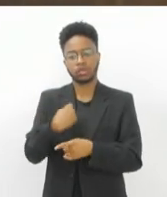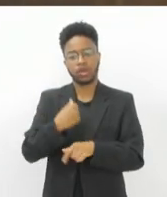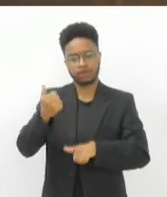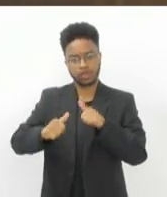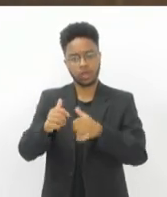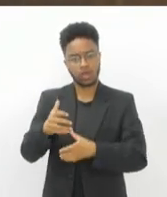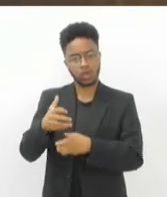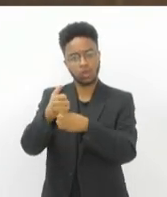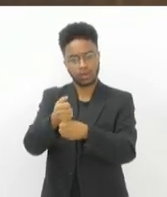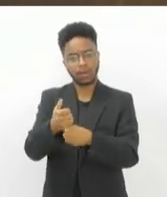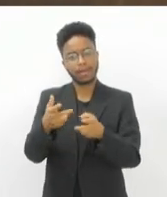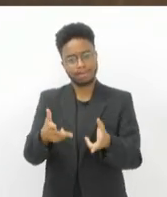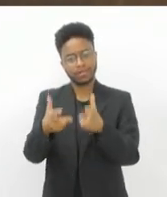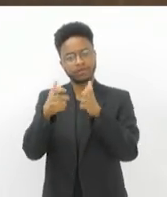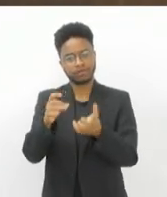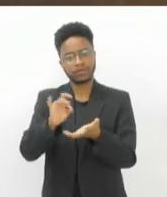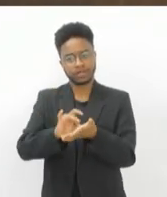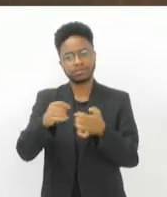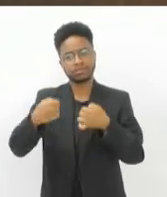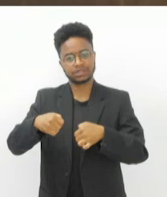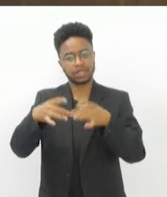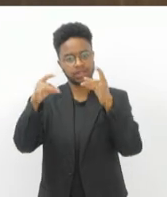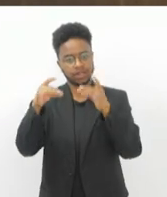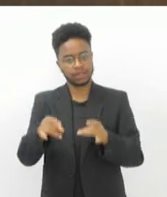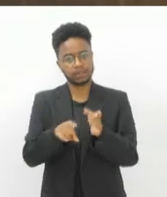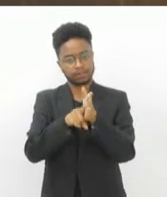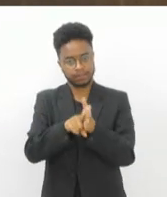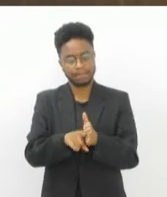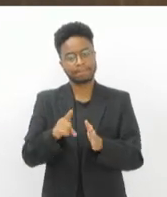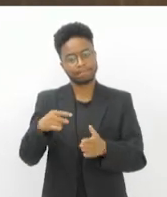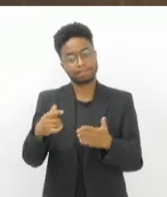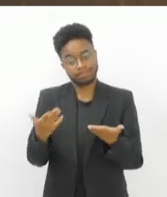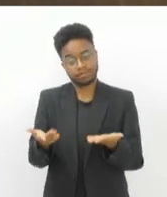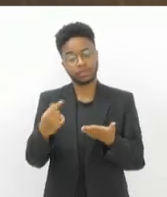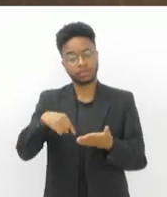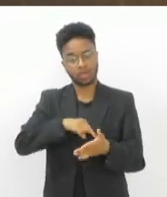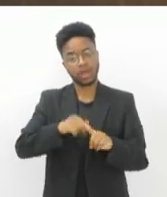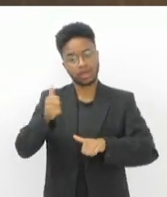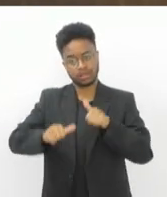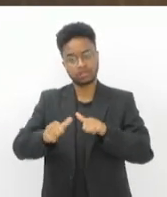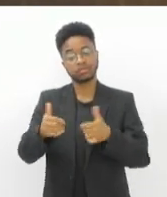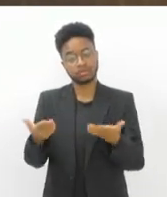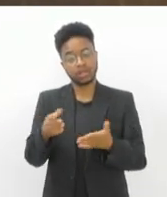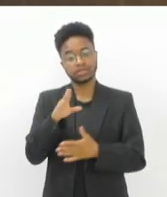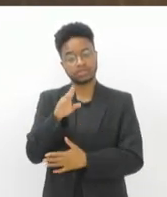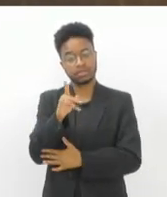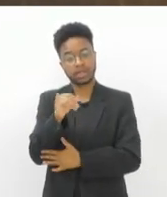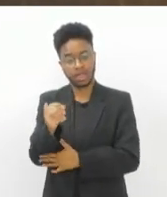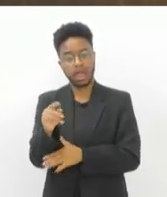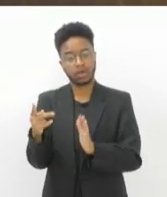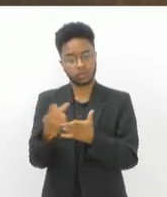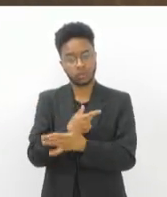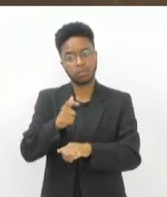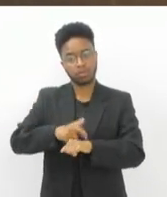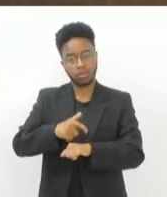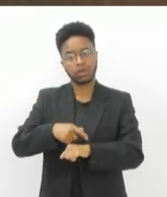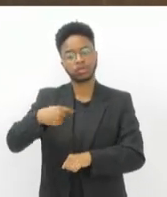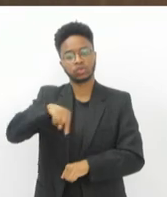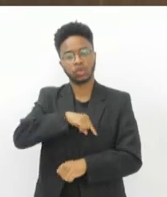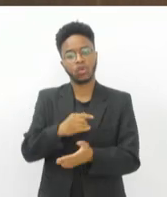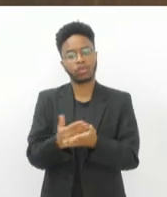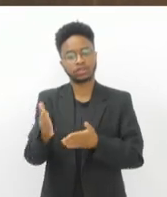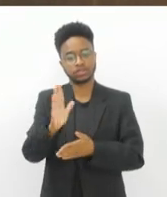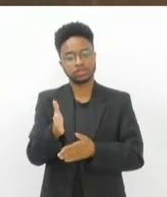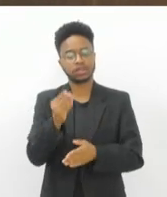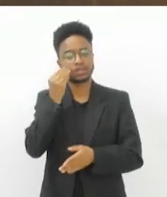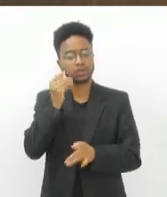viu que era necessário fazer uma diligência, tudo isso a gente está vendo. Então a CPI vem num momento em que a gente já está em curso com as medidas de controle